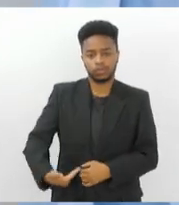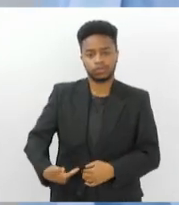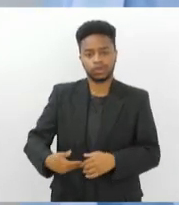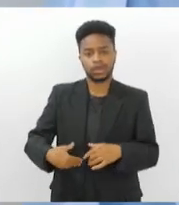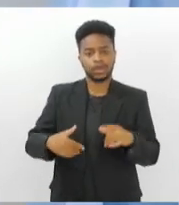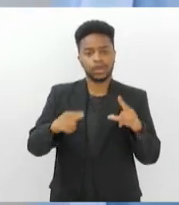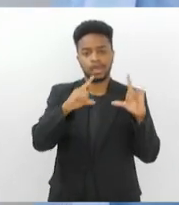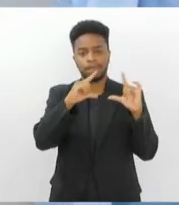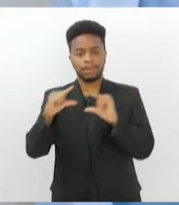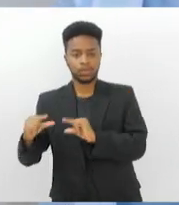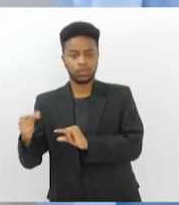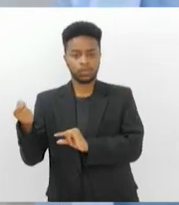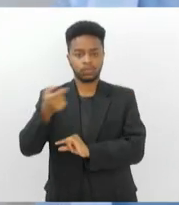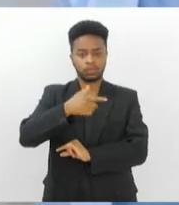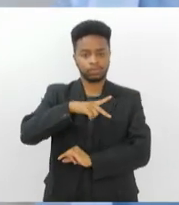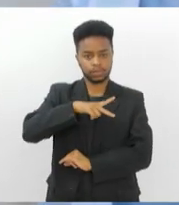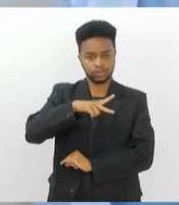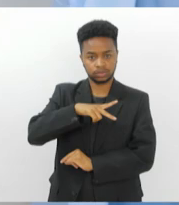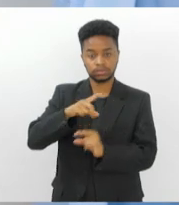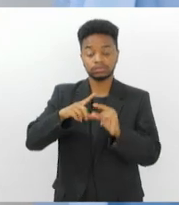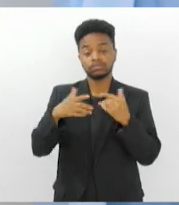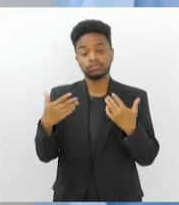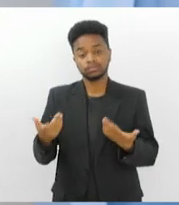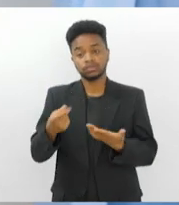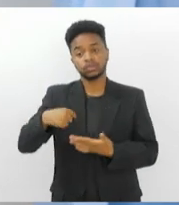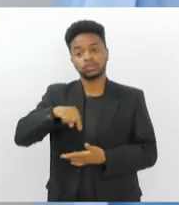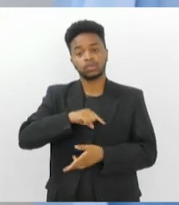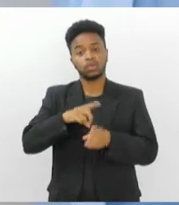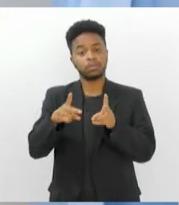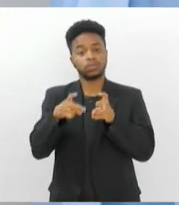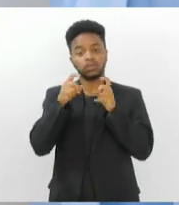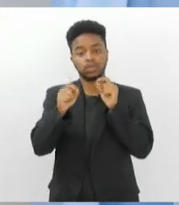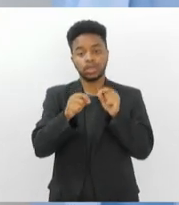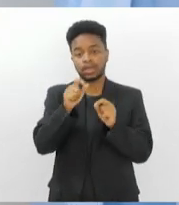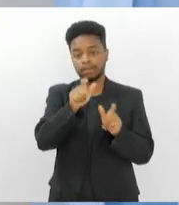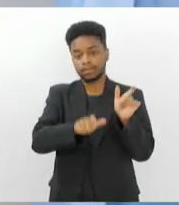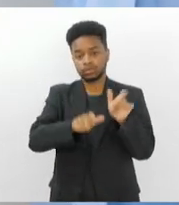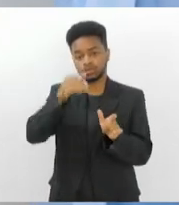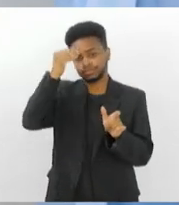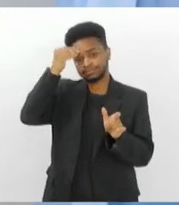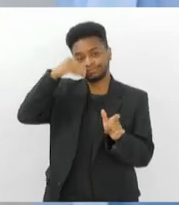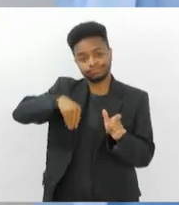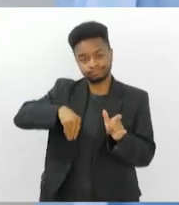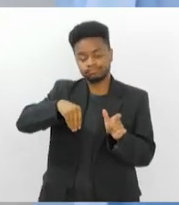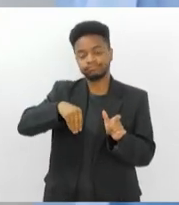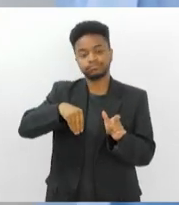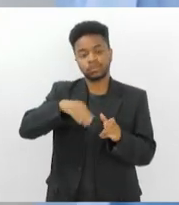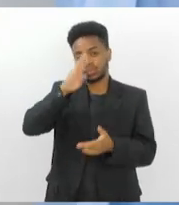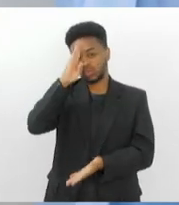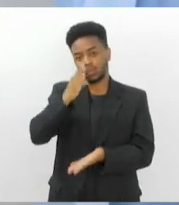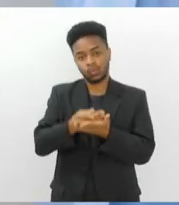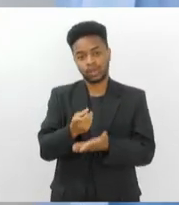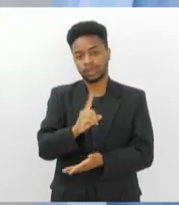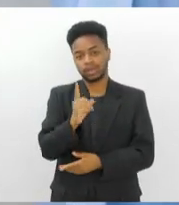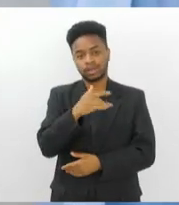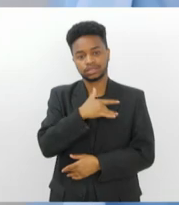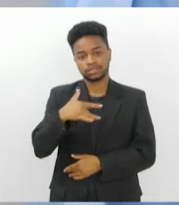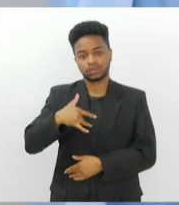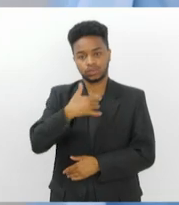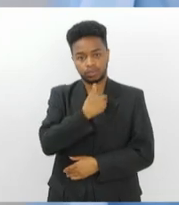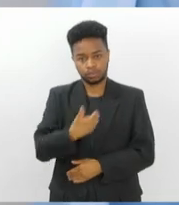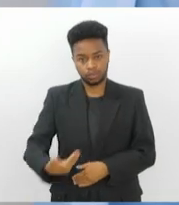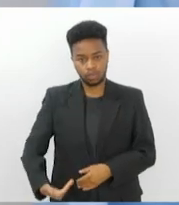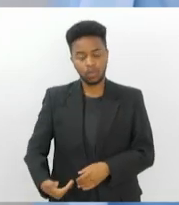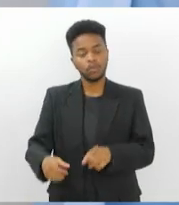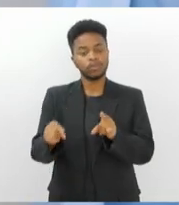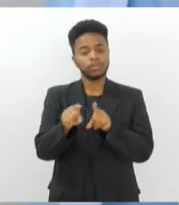O que a gente via era as pessoas já desistindo, já desacreditando da saúde pública e enchendo,